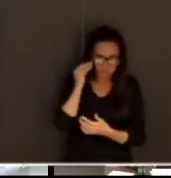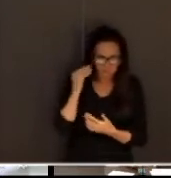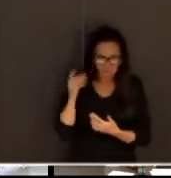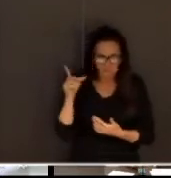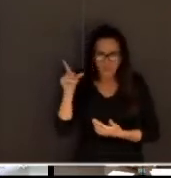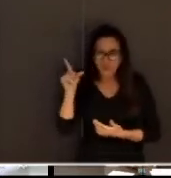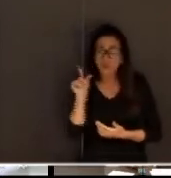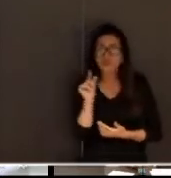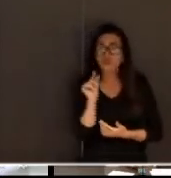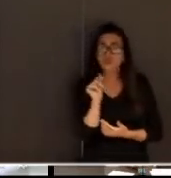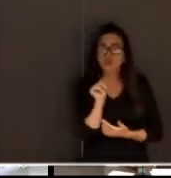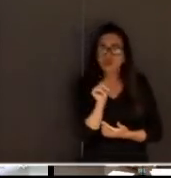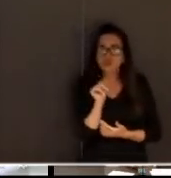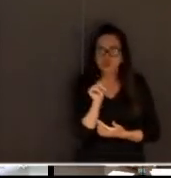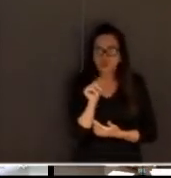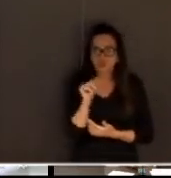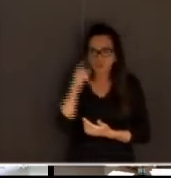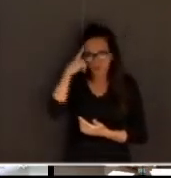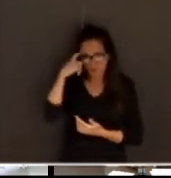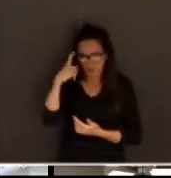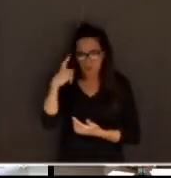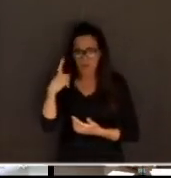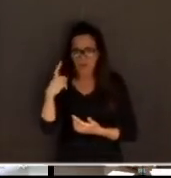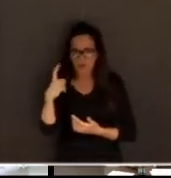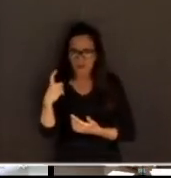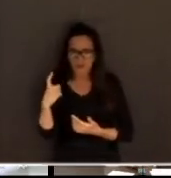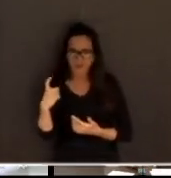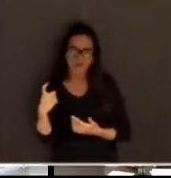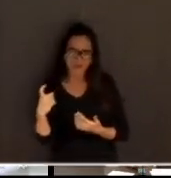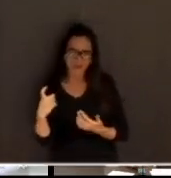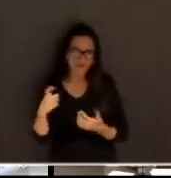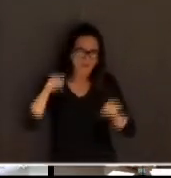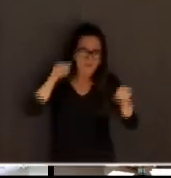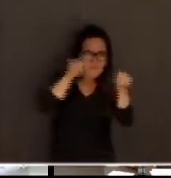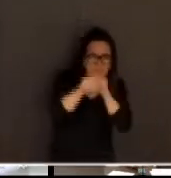homicídios, decorrentes de homicídios por motivo fútil.